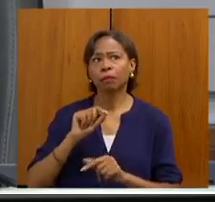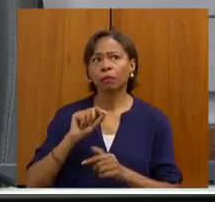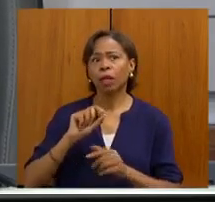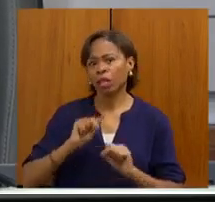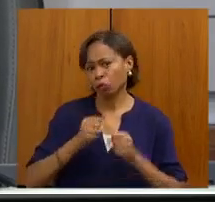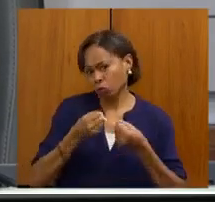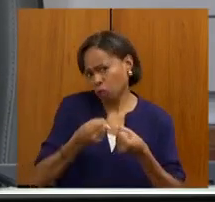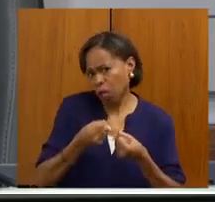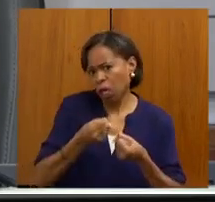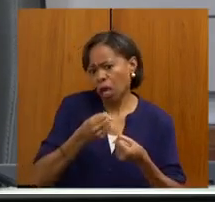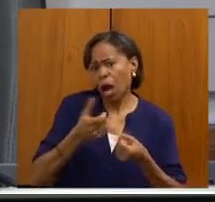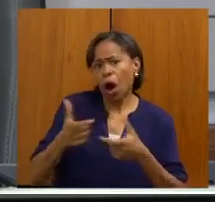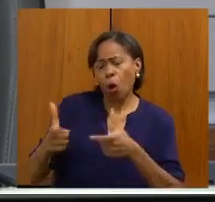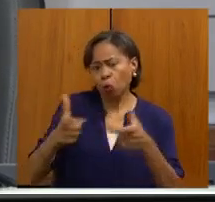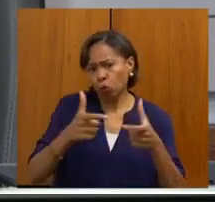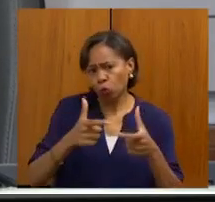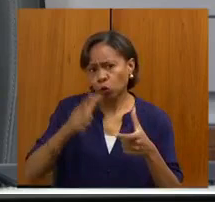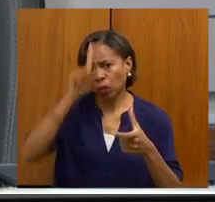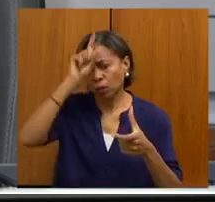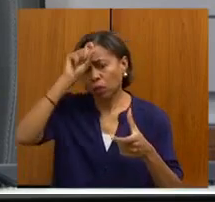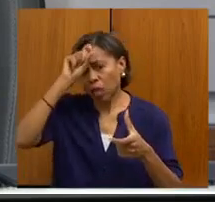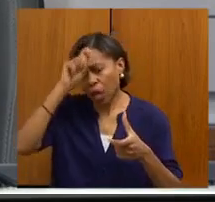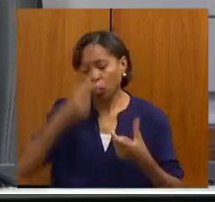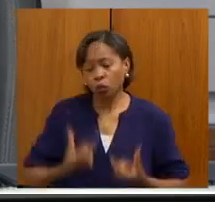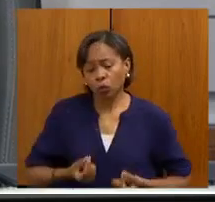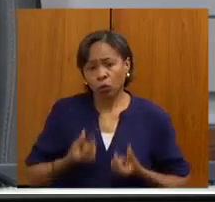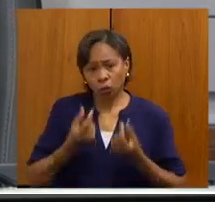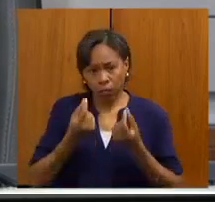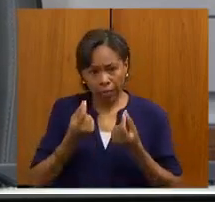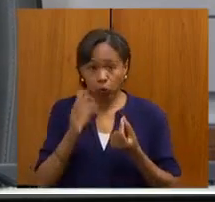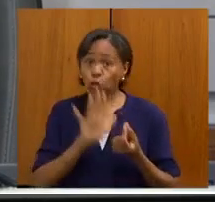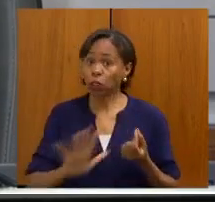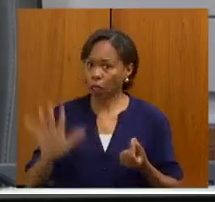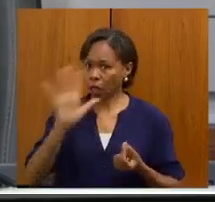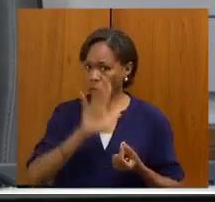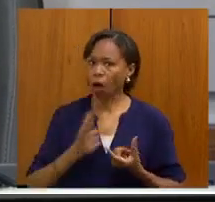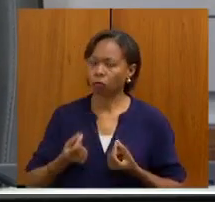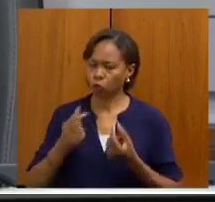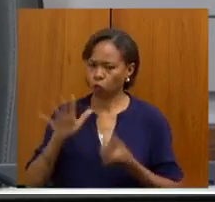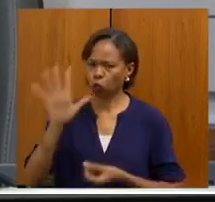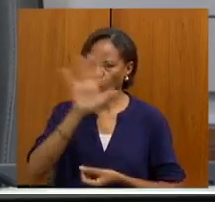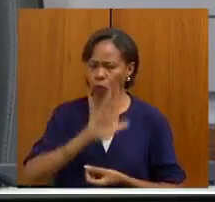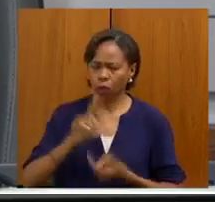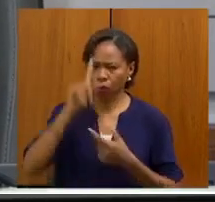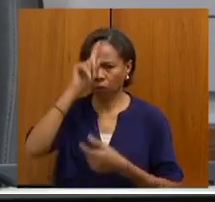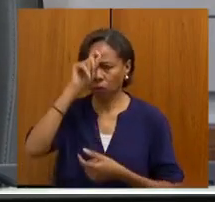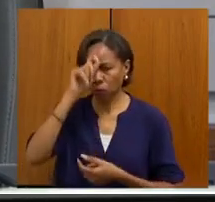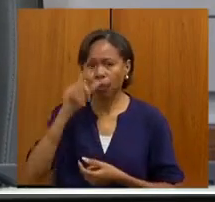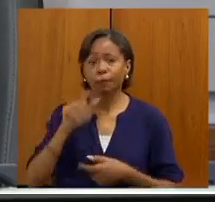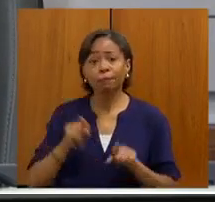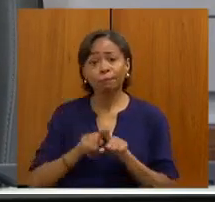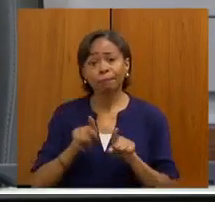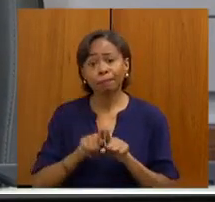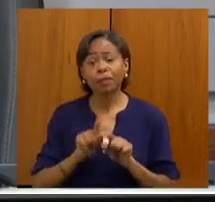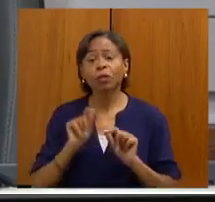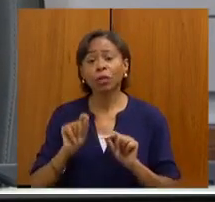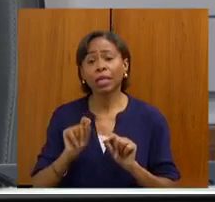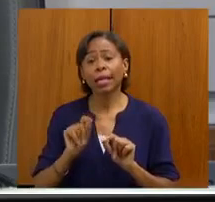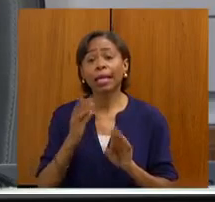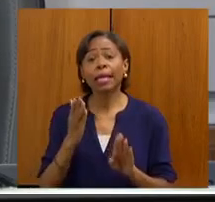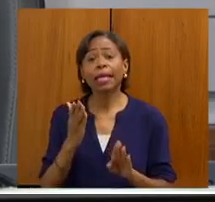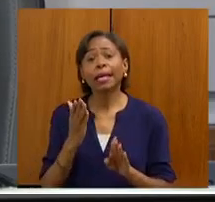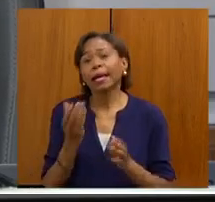de hospitais oncológicos e gerais, que acontece muito isso também, e a gente também talvez criar uma